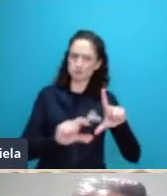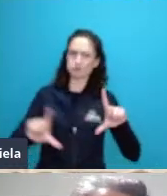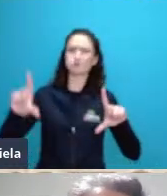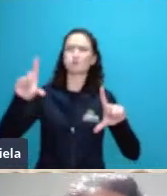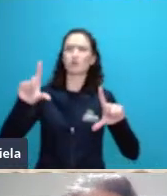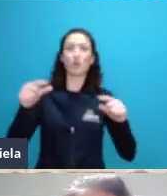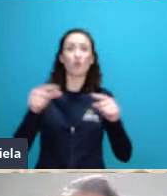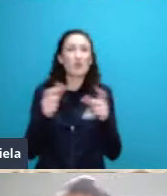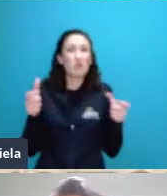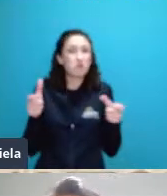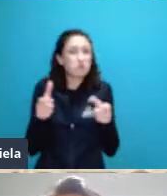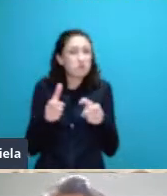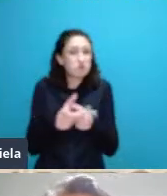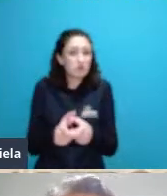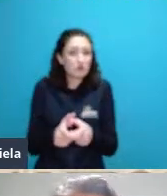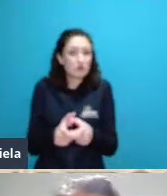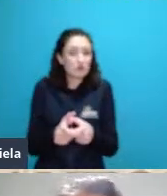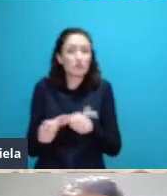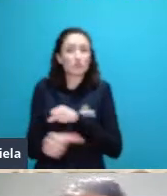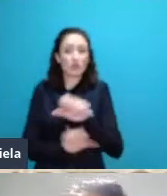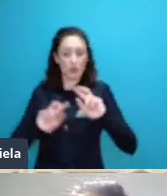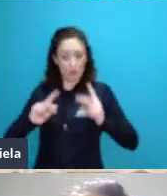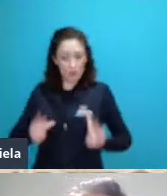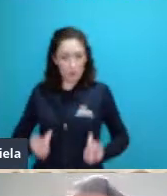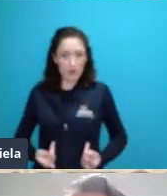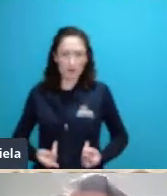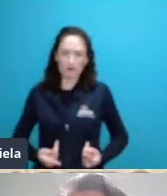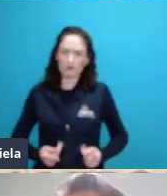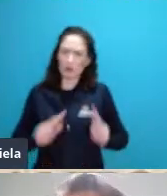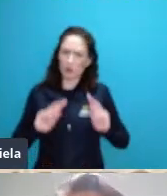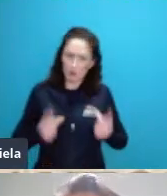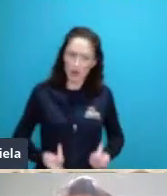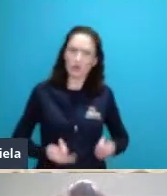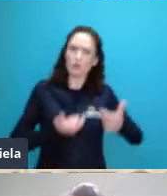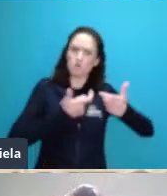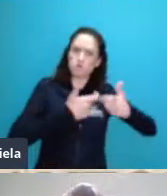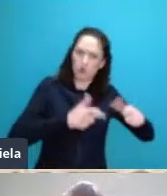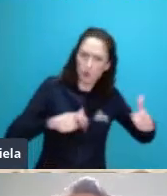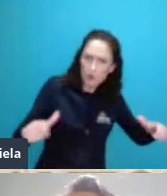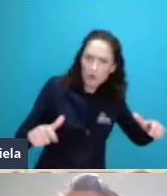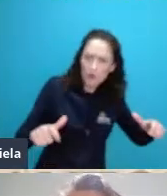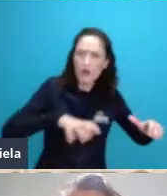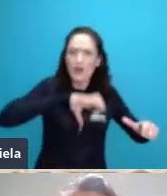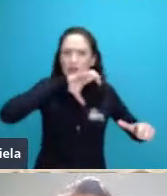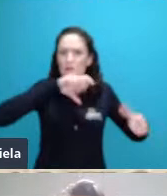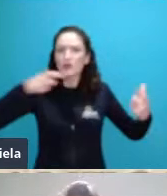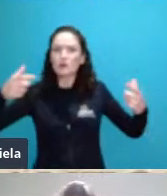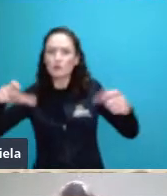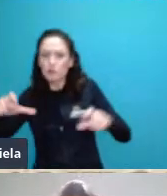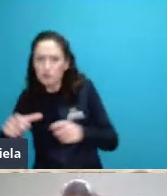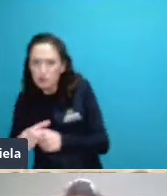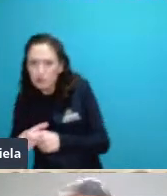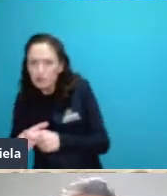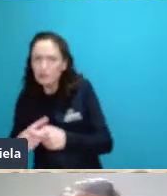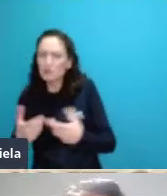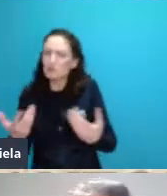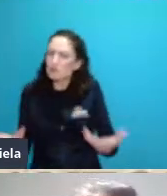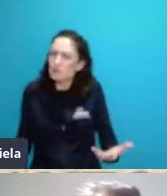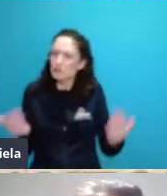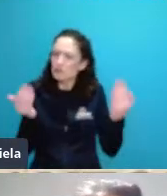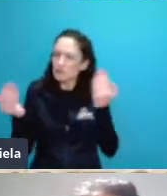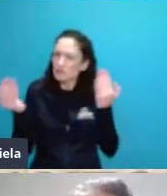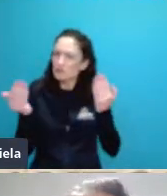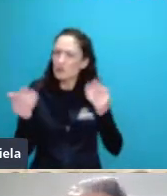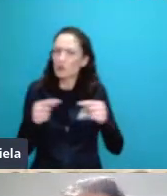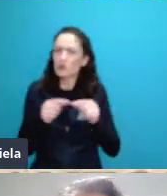pressões sobre as espécies sejam pressões para maior desenvolvimento industrial reduzindo o hábitat as espécies também são passíveis